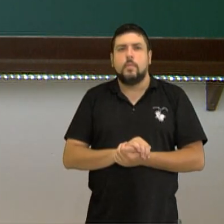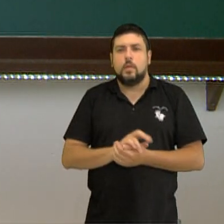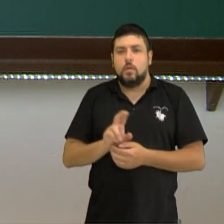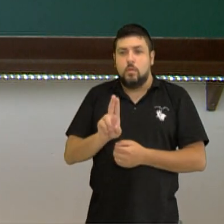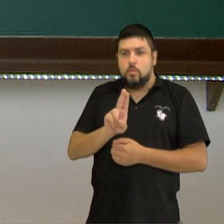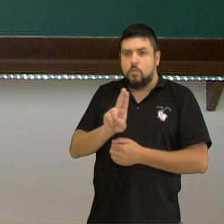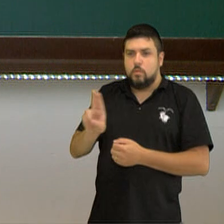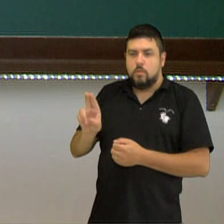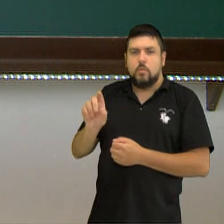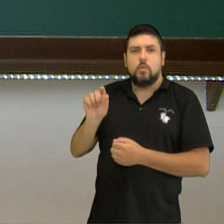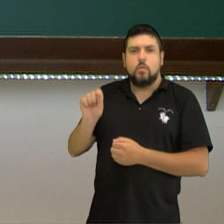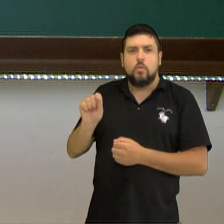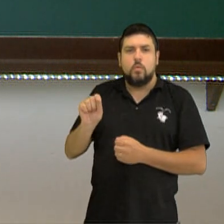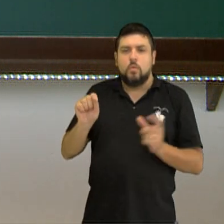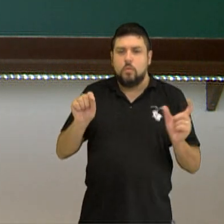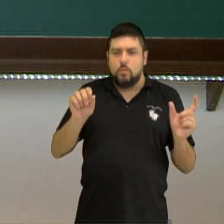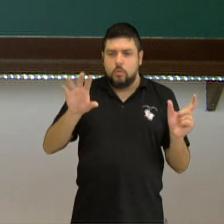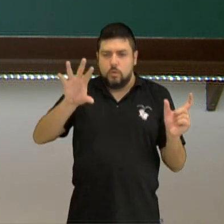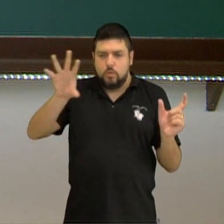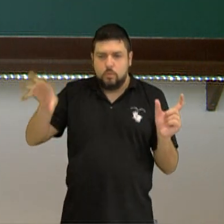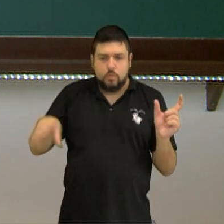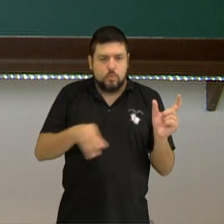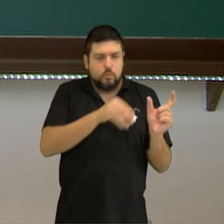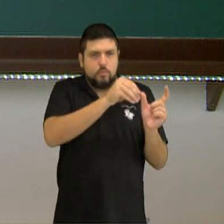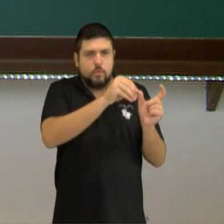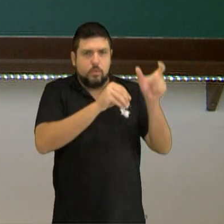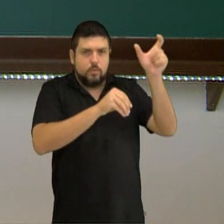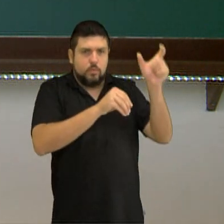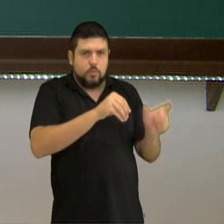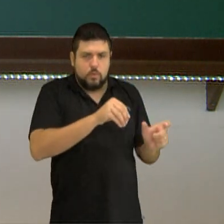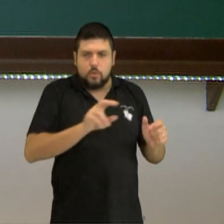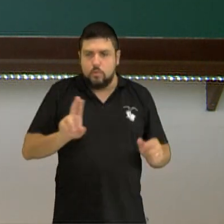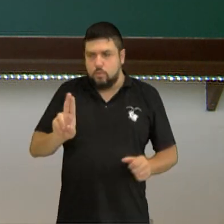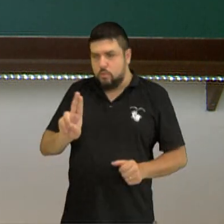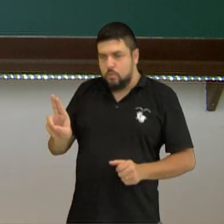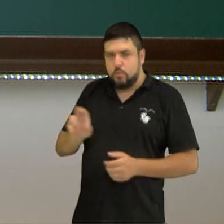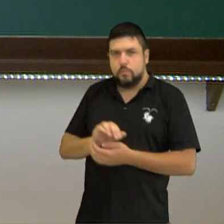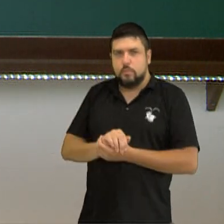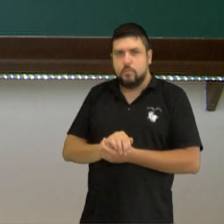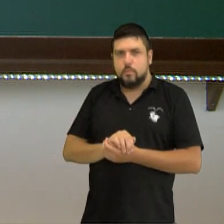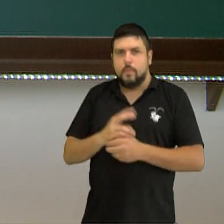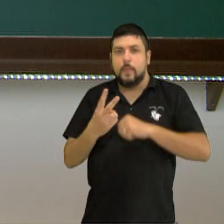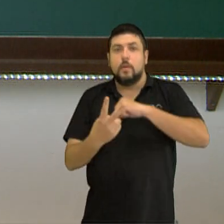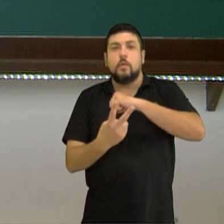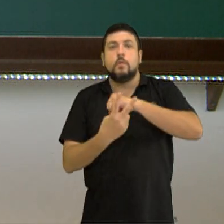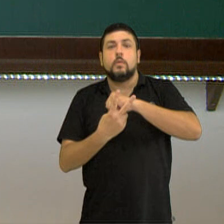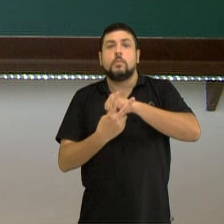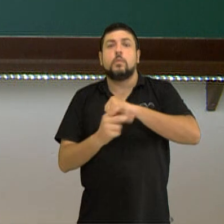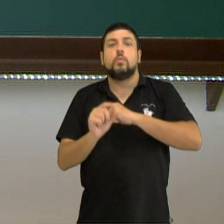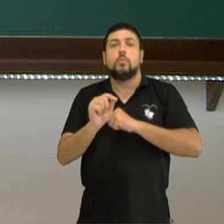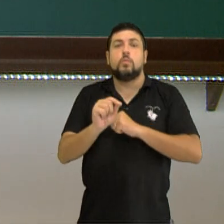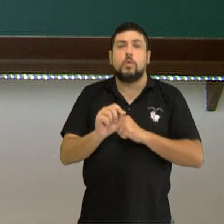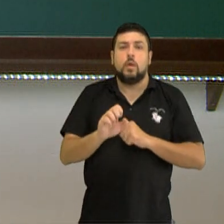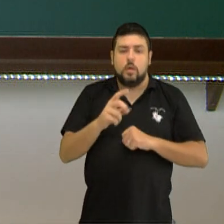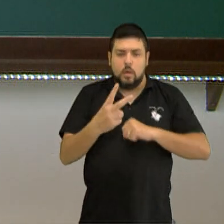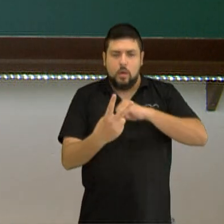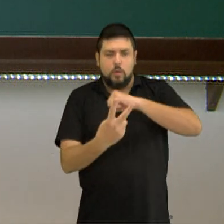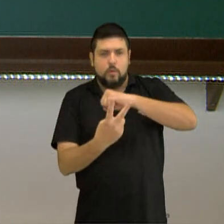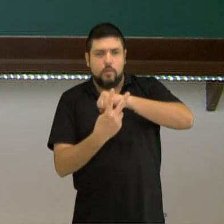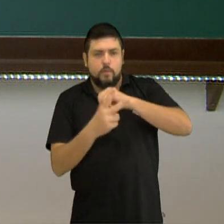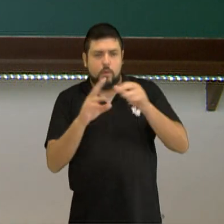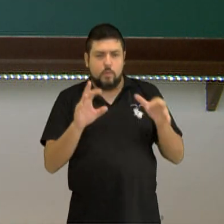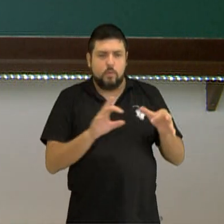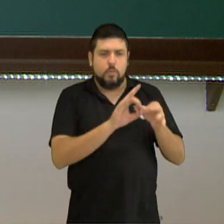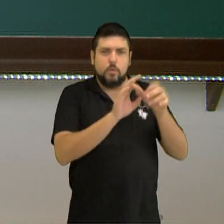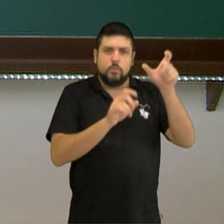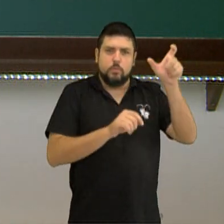núcleo um predicativo do sujeito, ou seja, um nome. No predicado verbal nós temos como núcleo um verbo, no